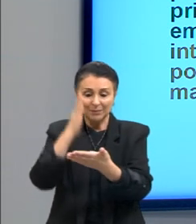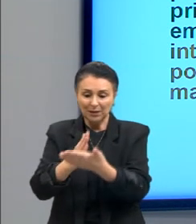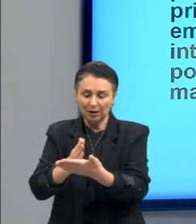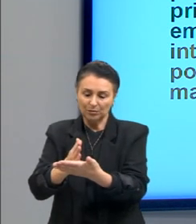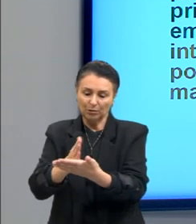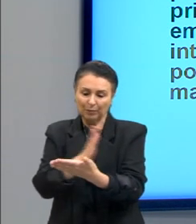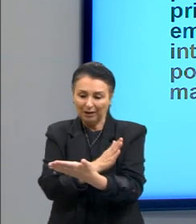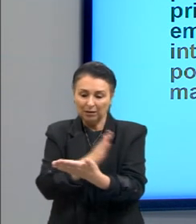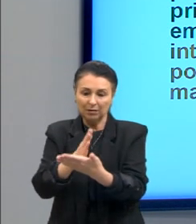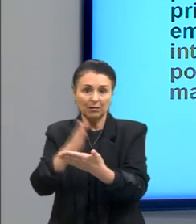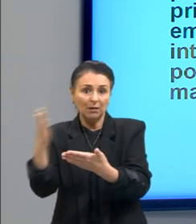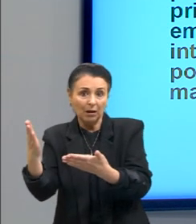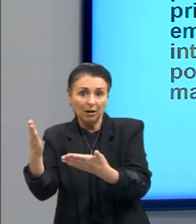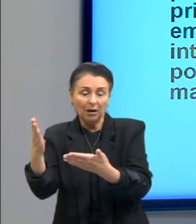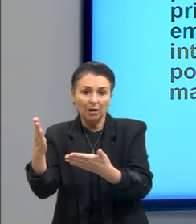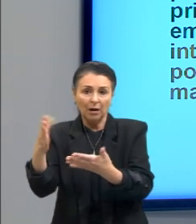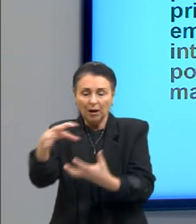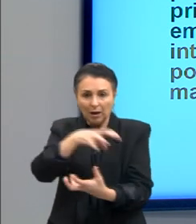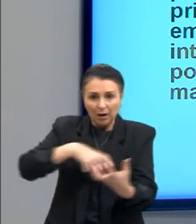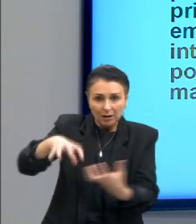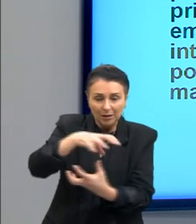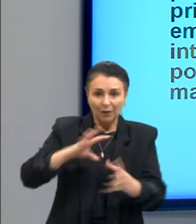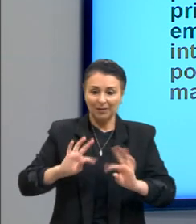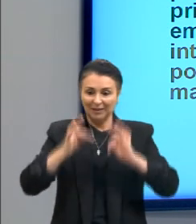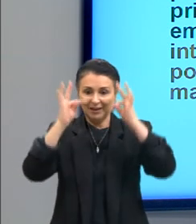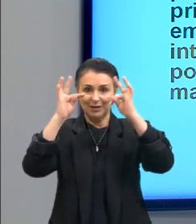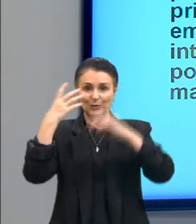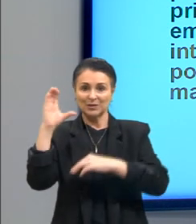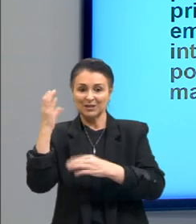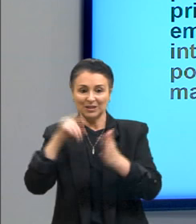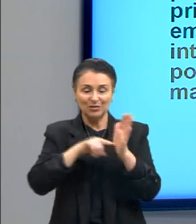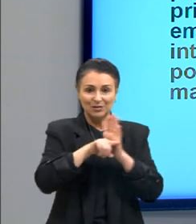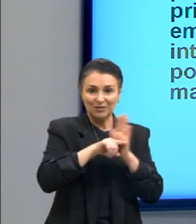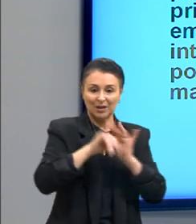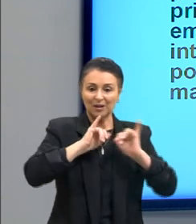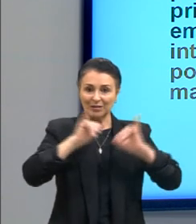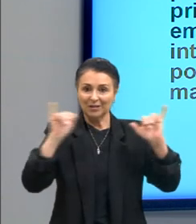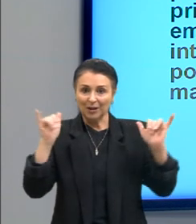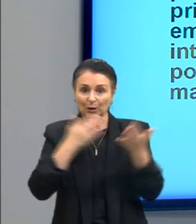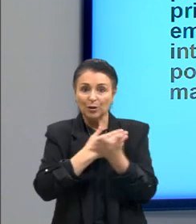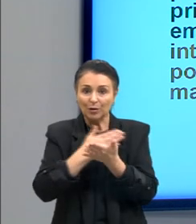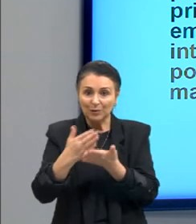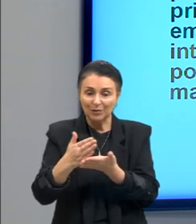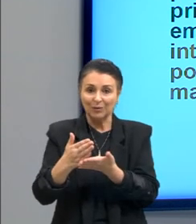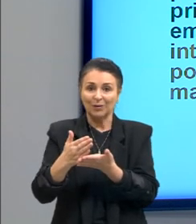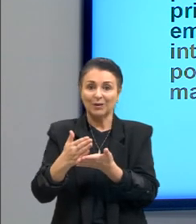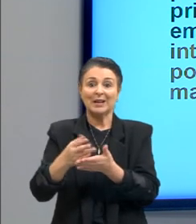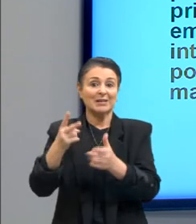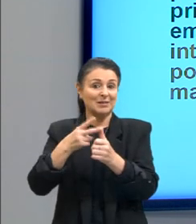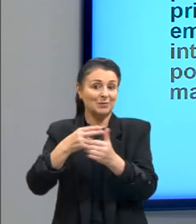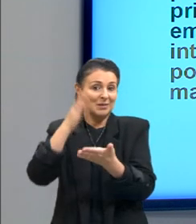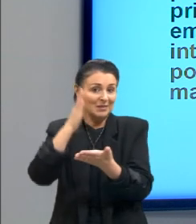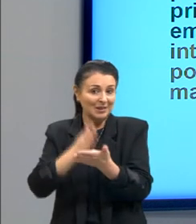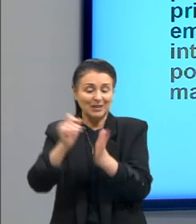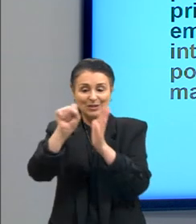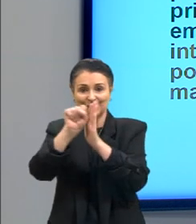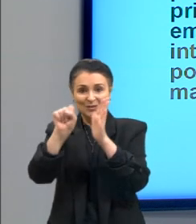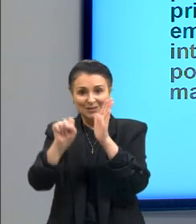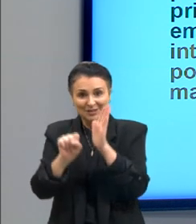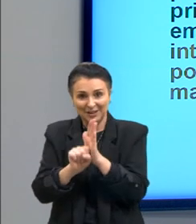revolução técnico-científico e informacional iniciada na segunda metade do século XX inaugurou